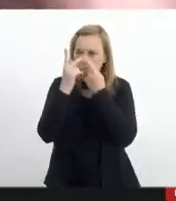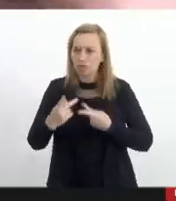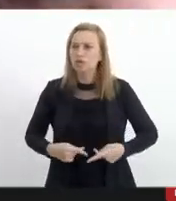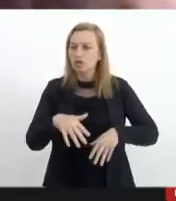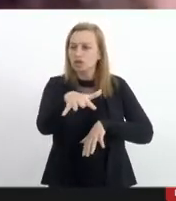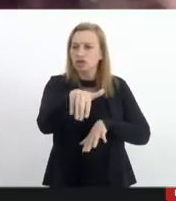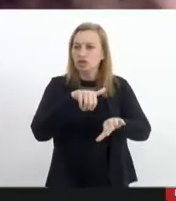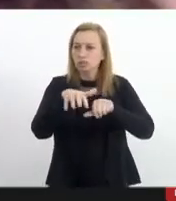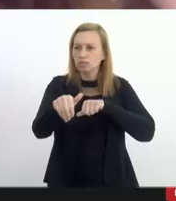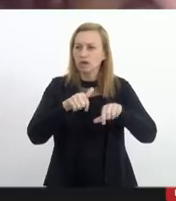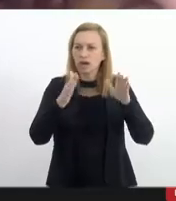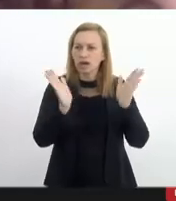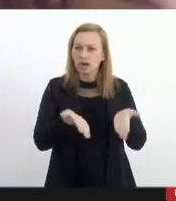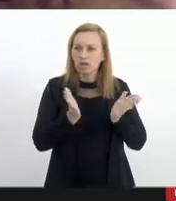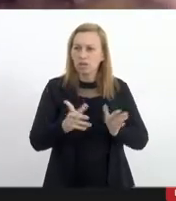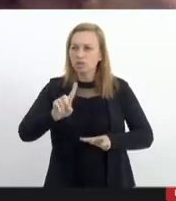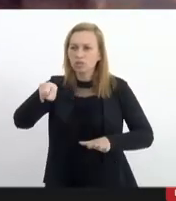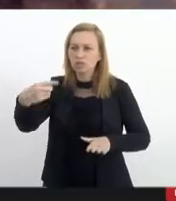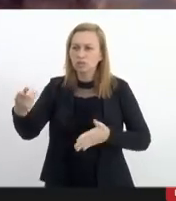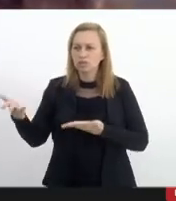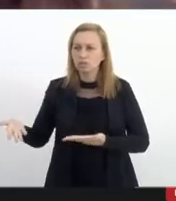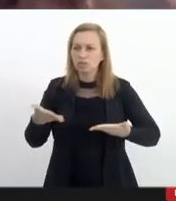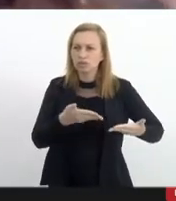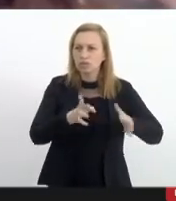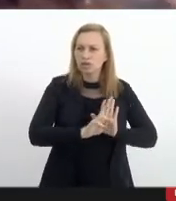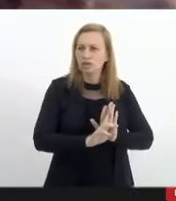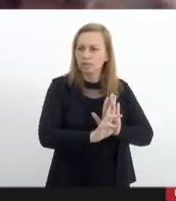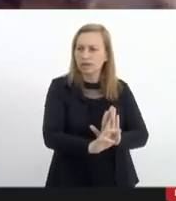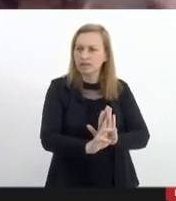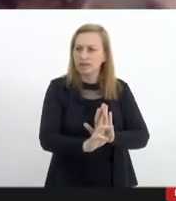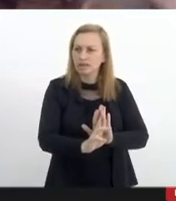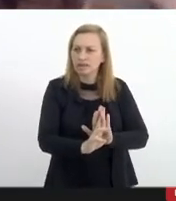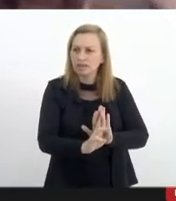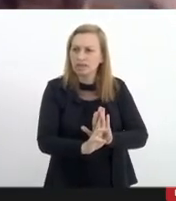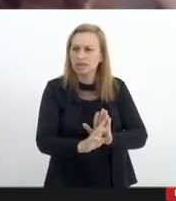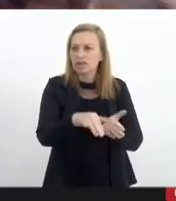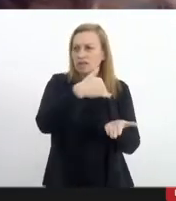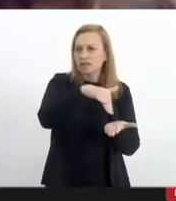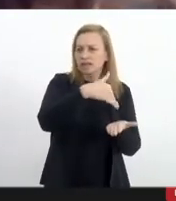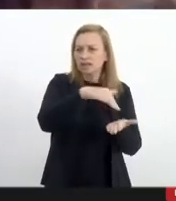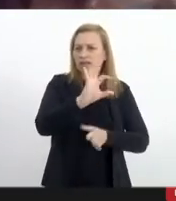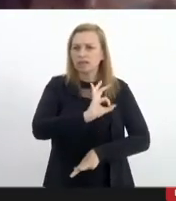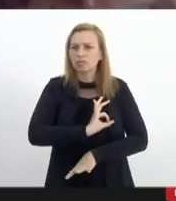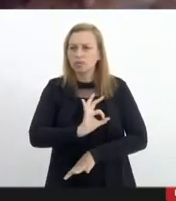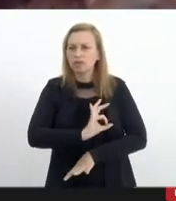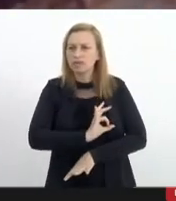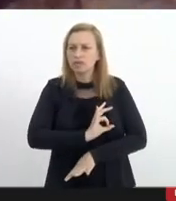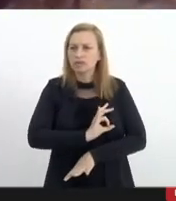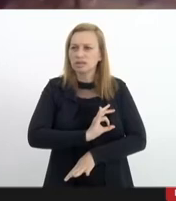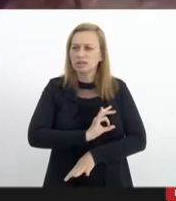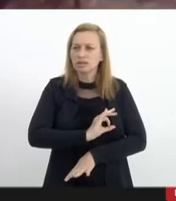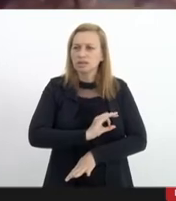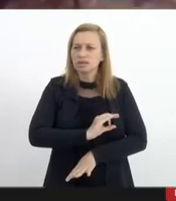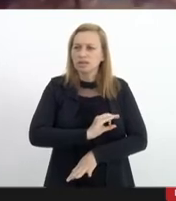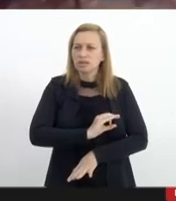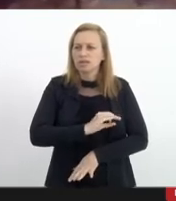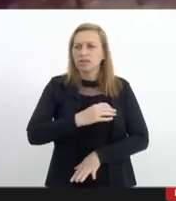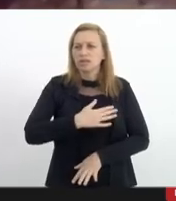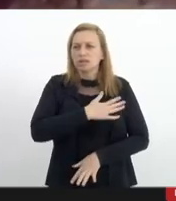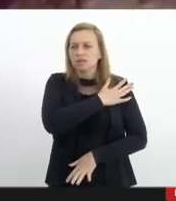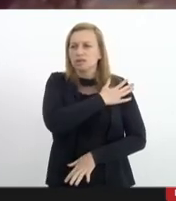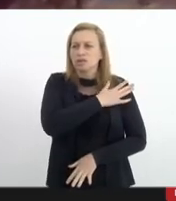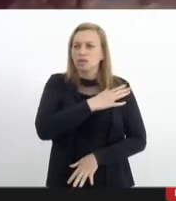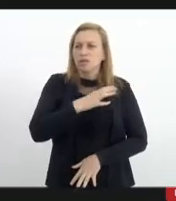agora o nosso próximo convidado que representa a secretaria de polícia militar do estado coronel